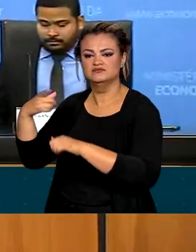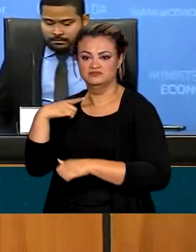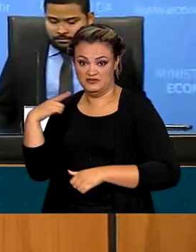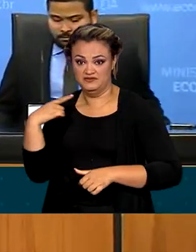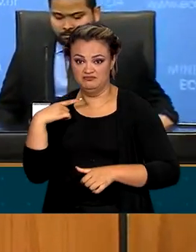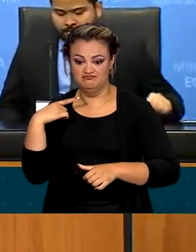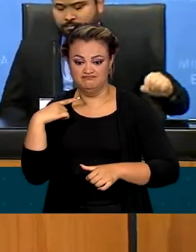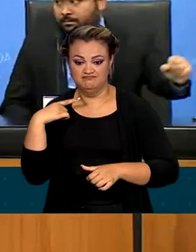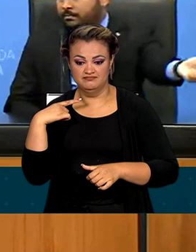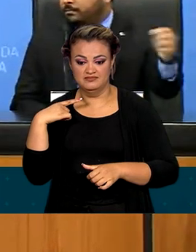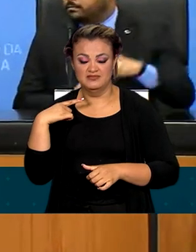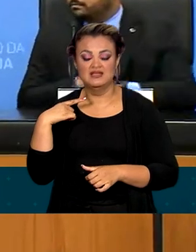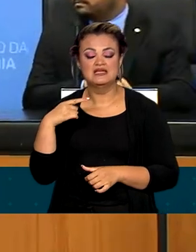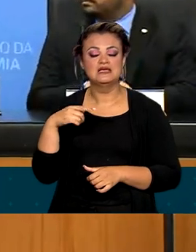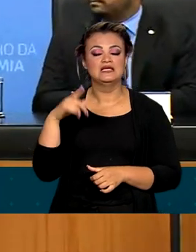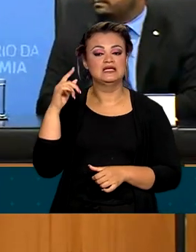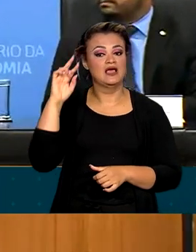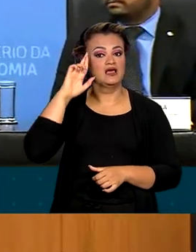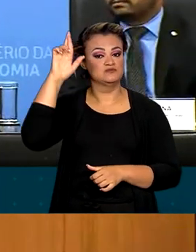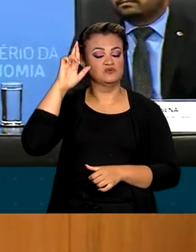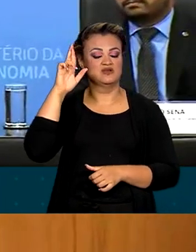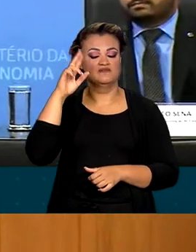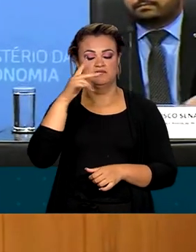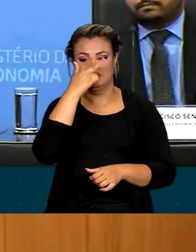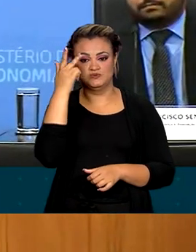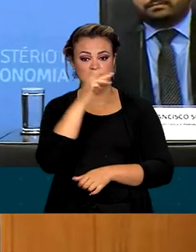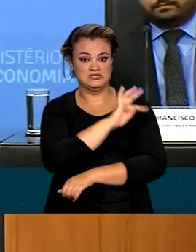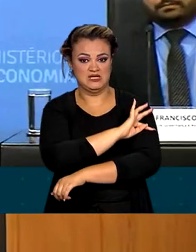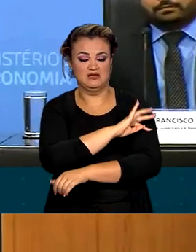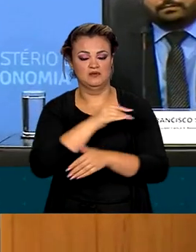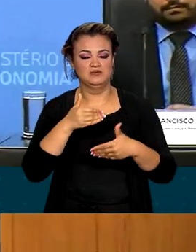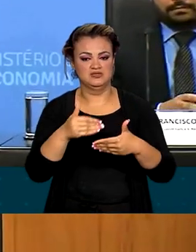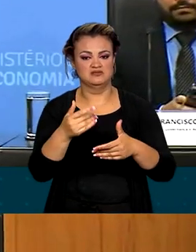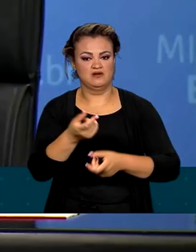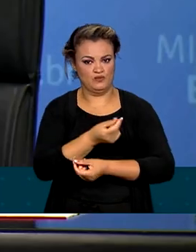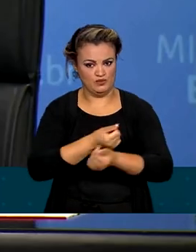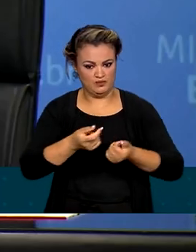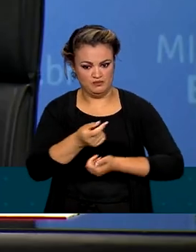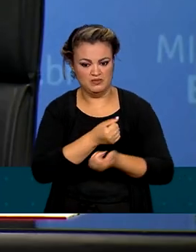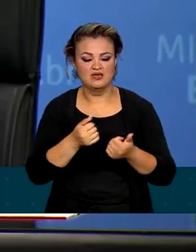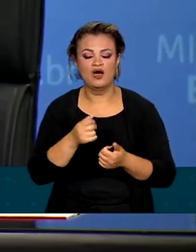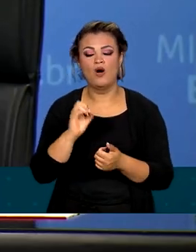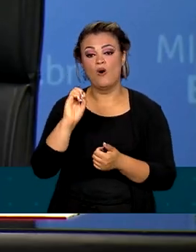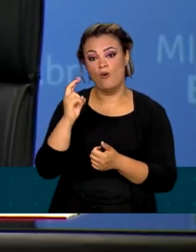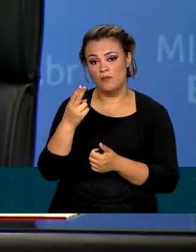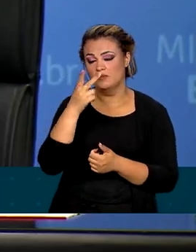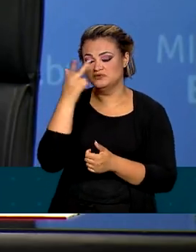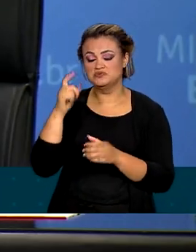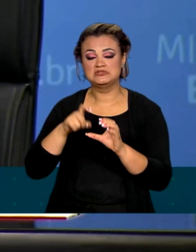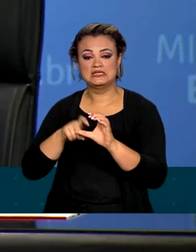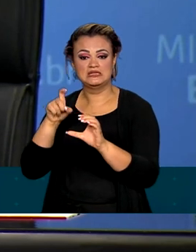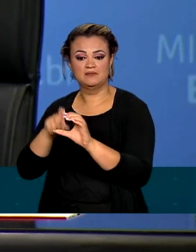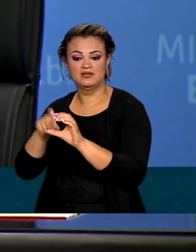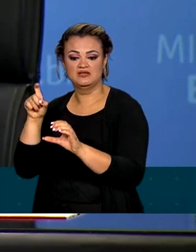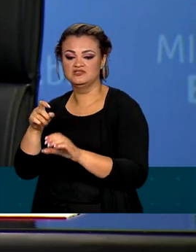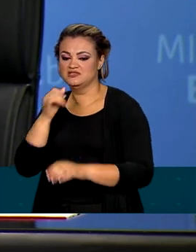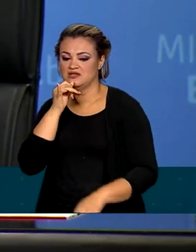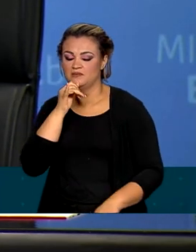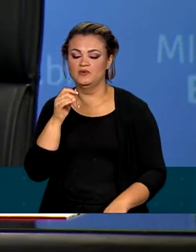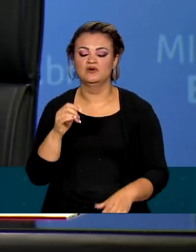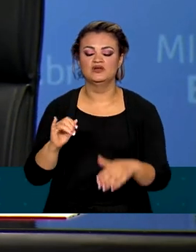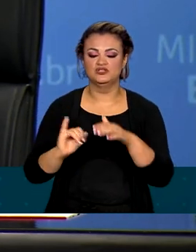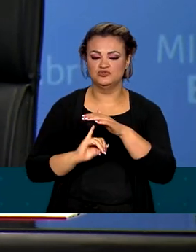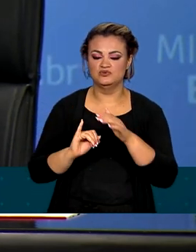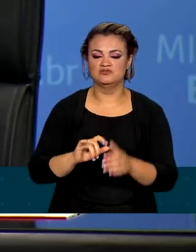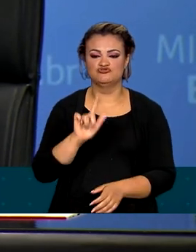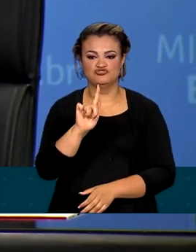equipe de avaliação, formada por técnicos do Ministério da Economia e por integrantes independentes, como Fundação